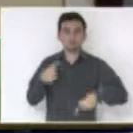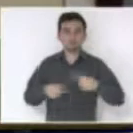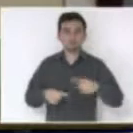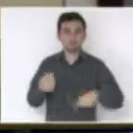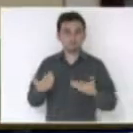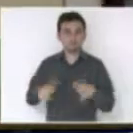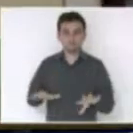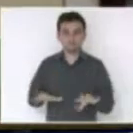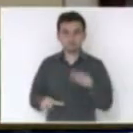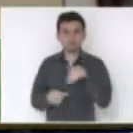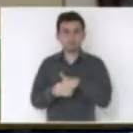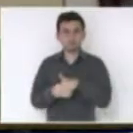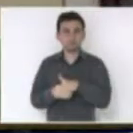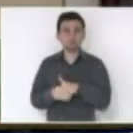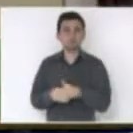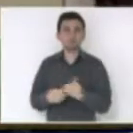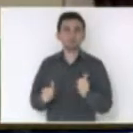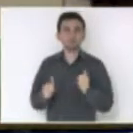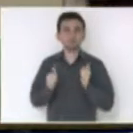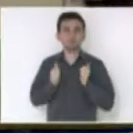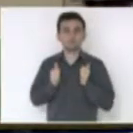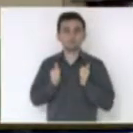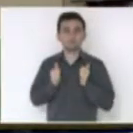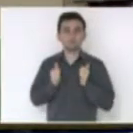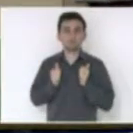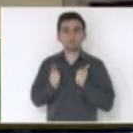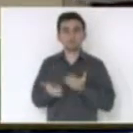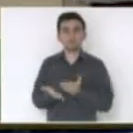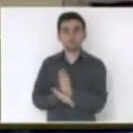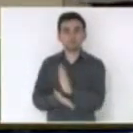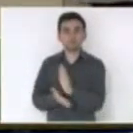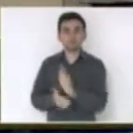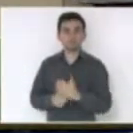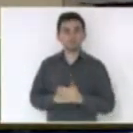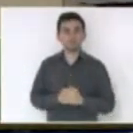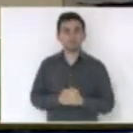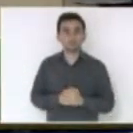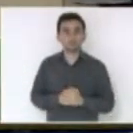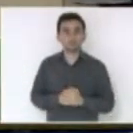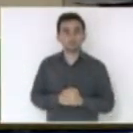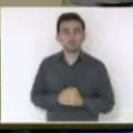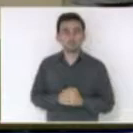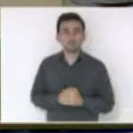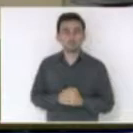Não haveria o que discutir em votação. Quem estiver de acordo permaneça como está aprovado.